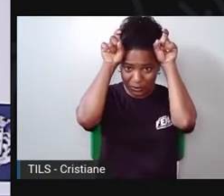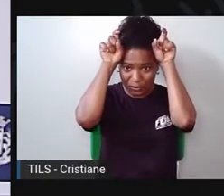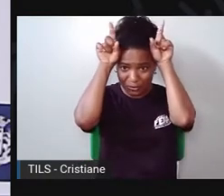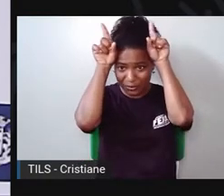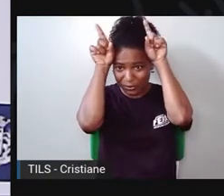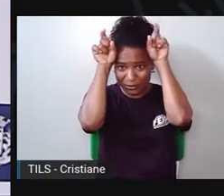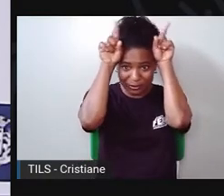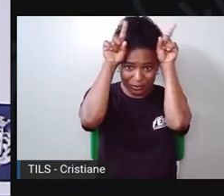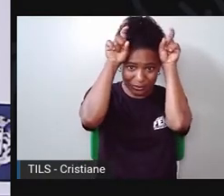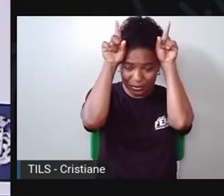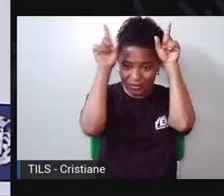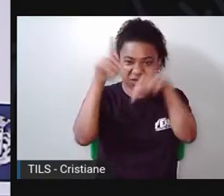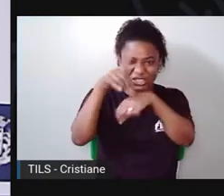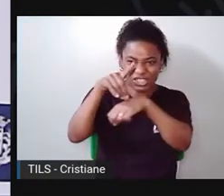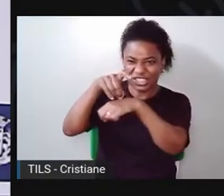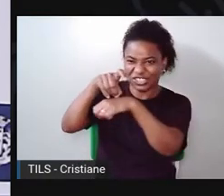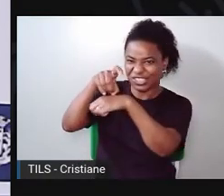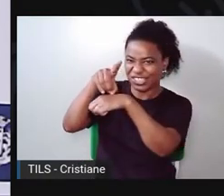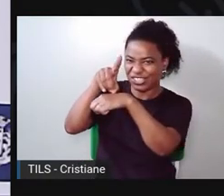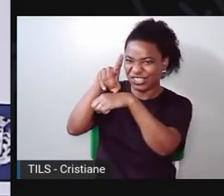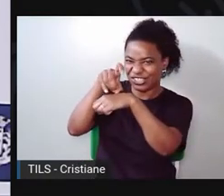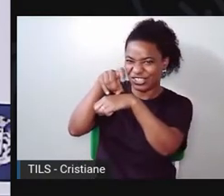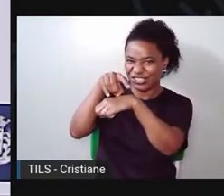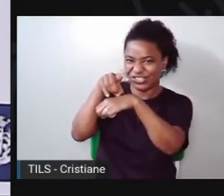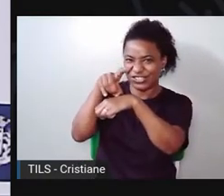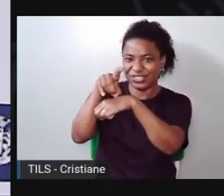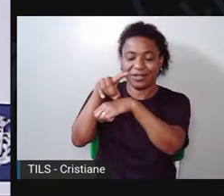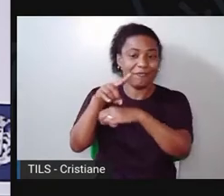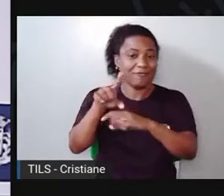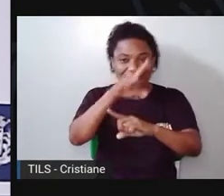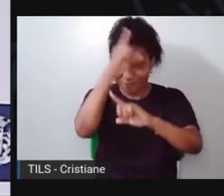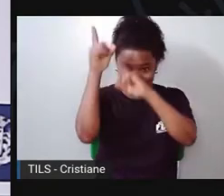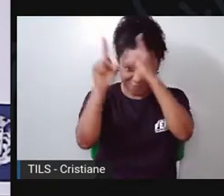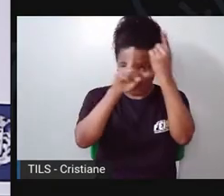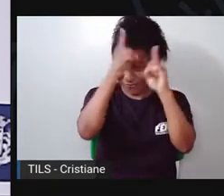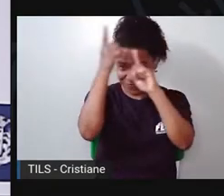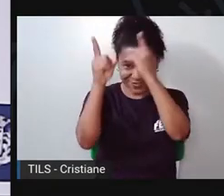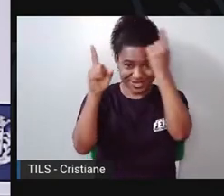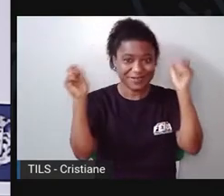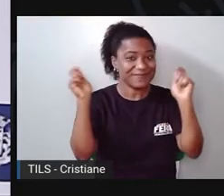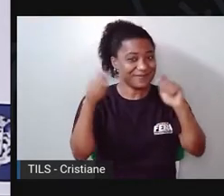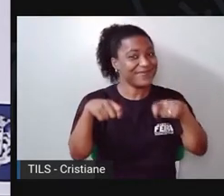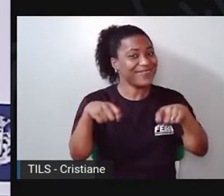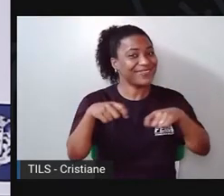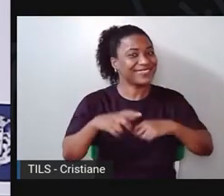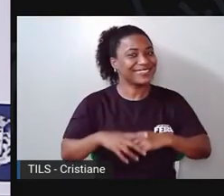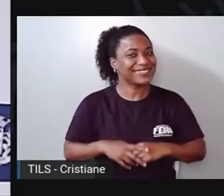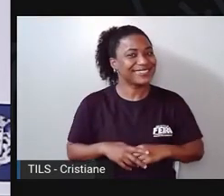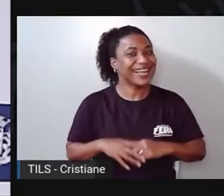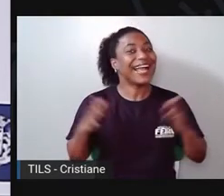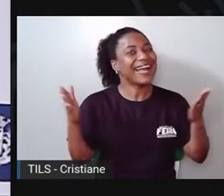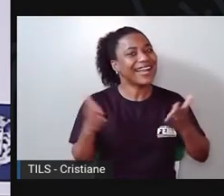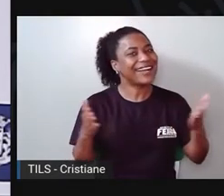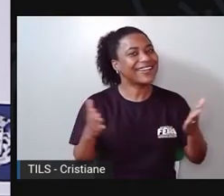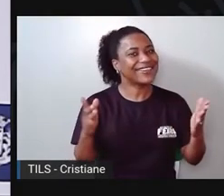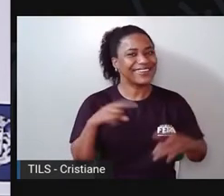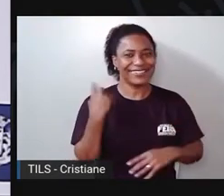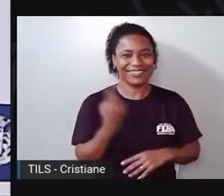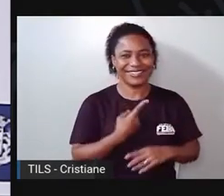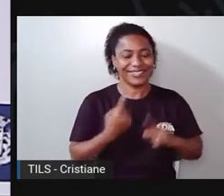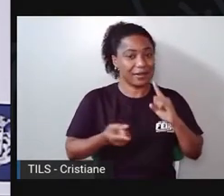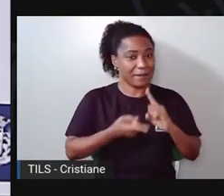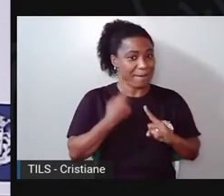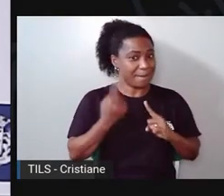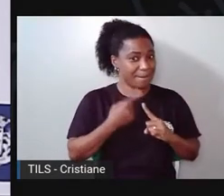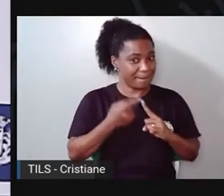um dinossauro. Inventem! Vamos agora para o primeiro passo. Pega